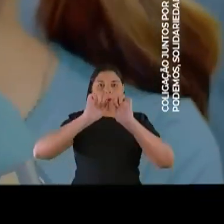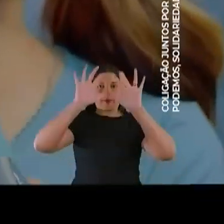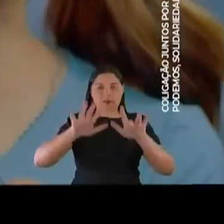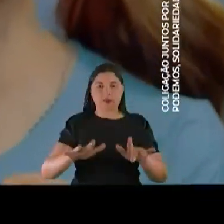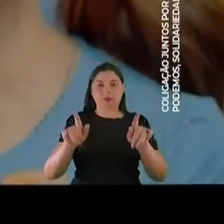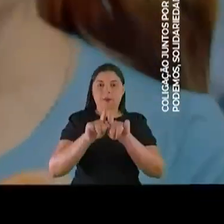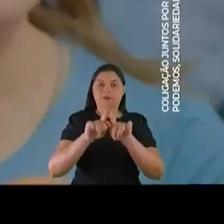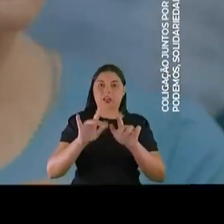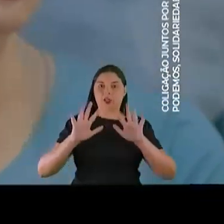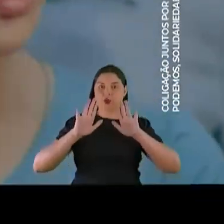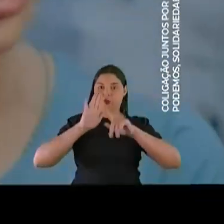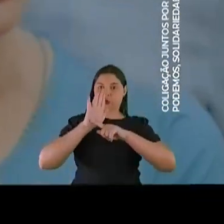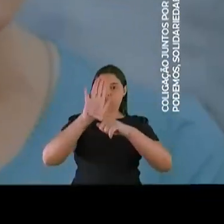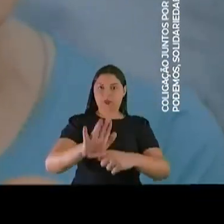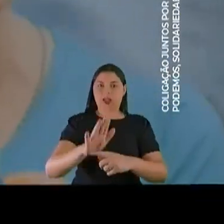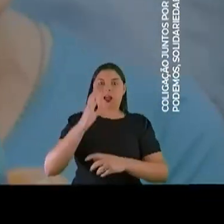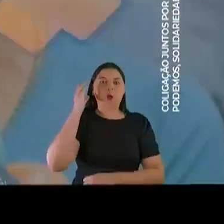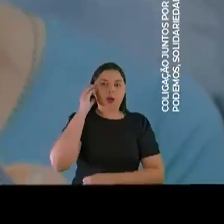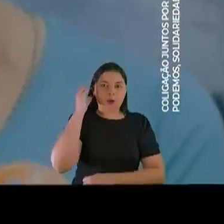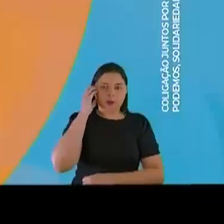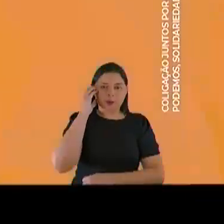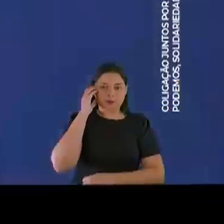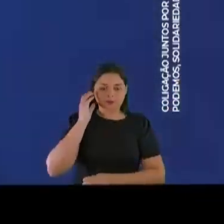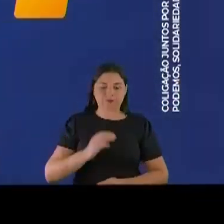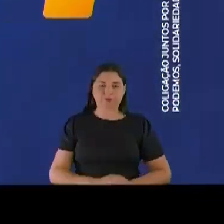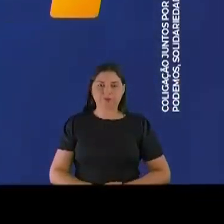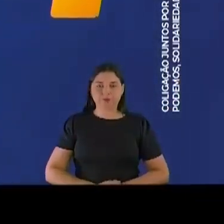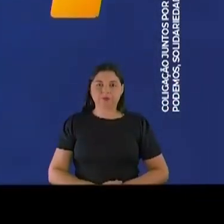pessoa maravilhosa, que vai fazer muito para o Cuiabá, com certeza.